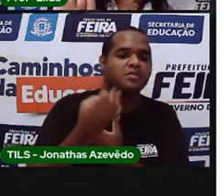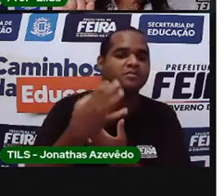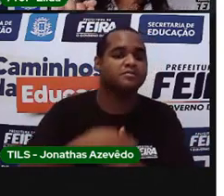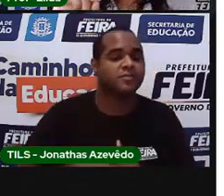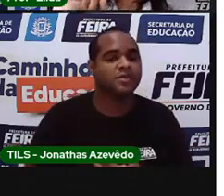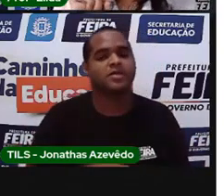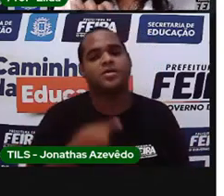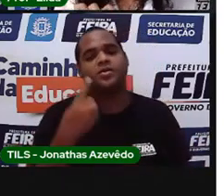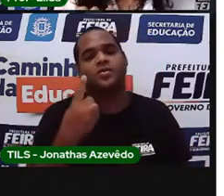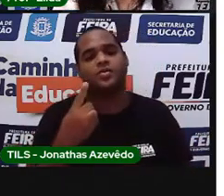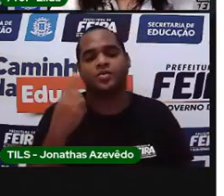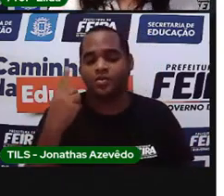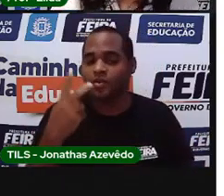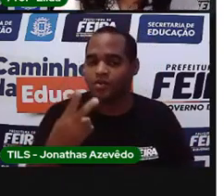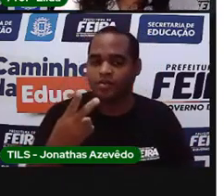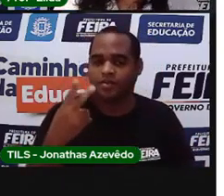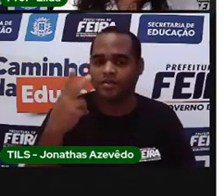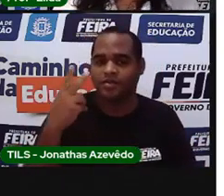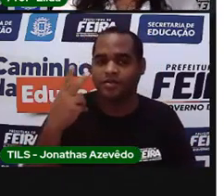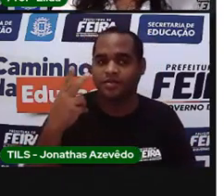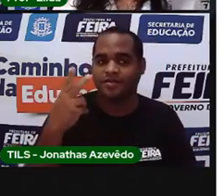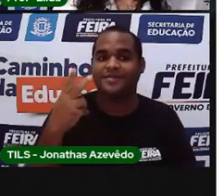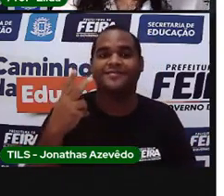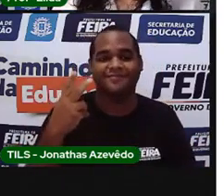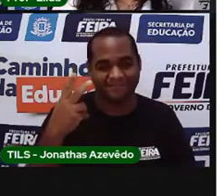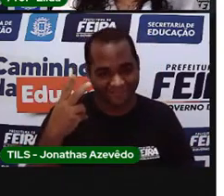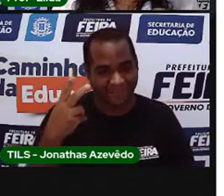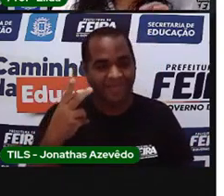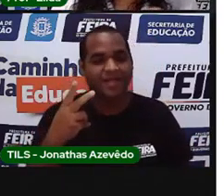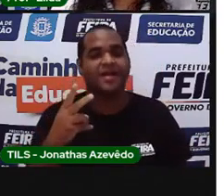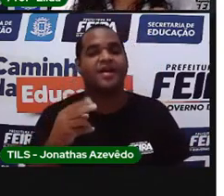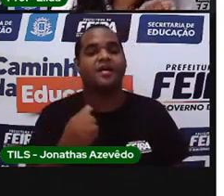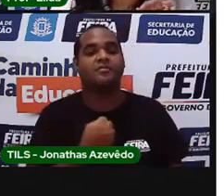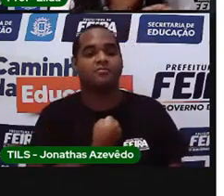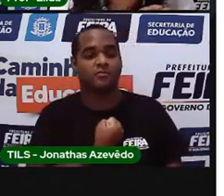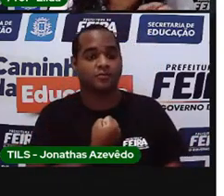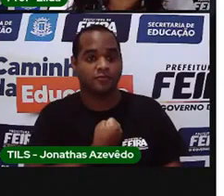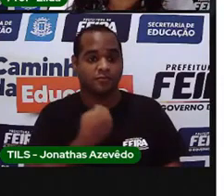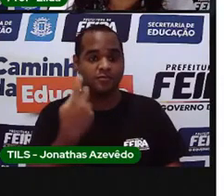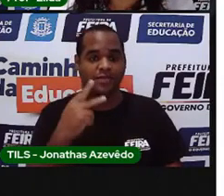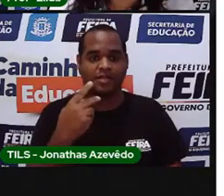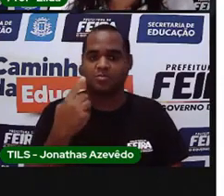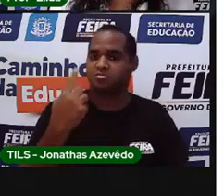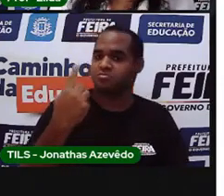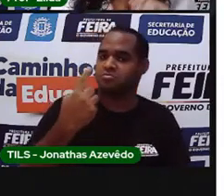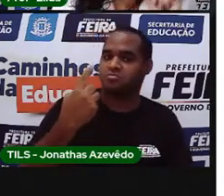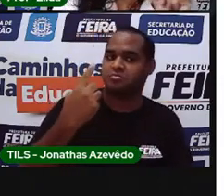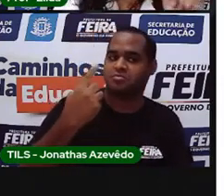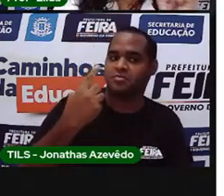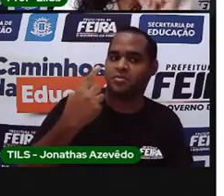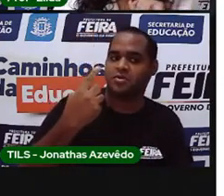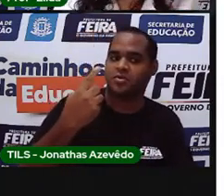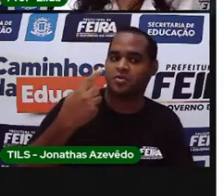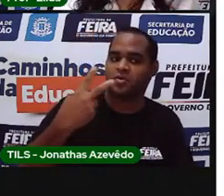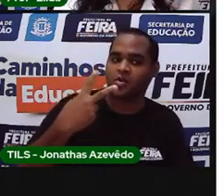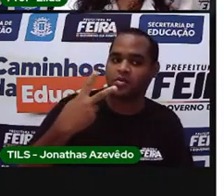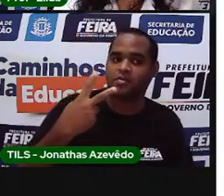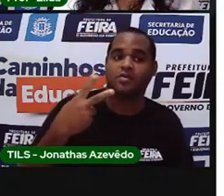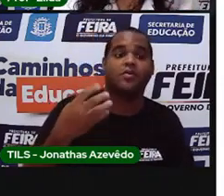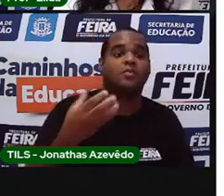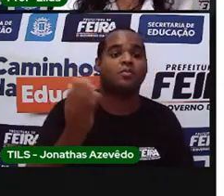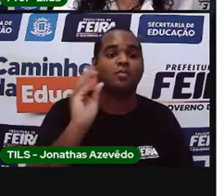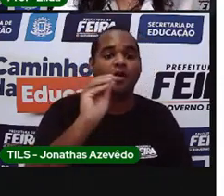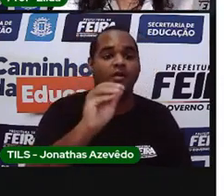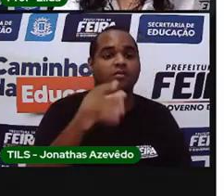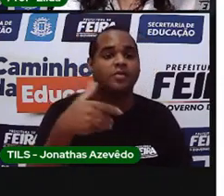Um, dois. Isso mesmo. Qual número cardinal nós vamos colocar para o